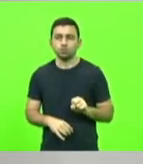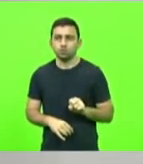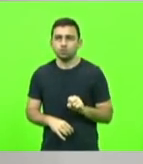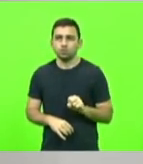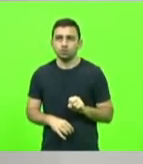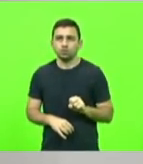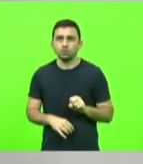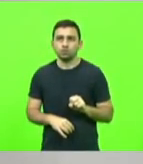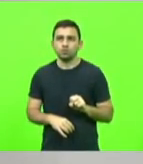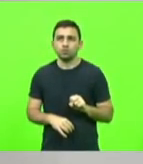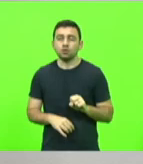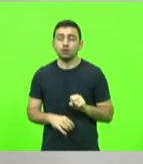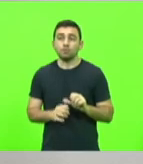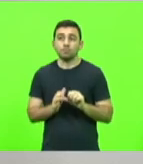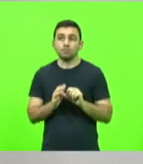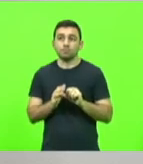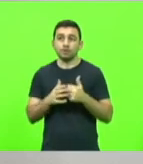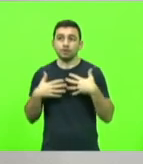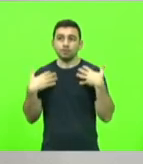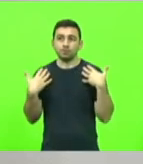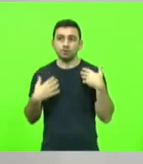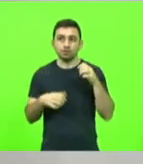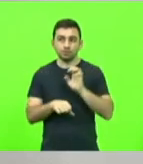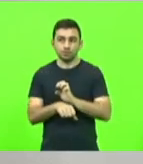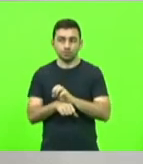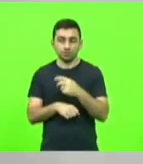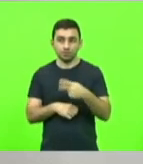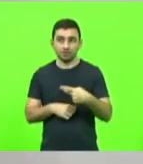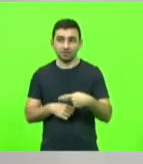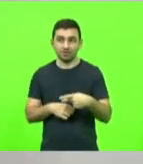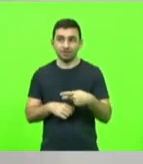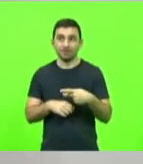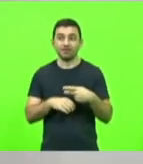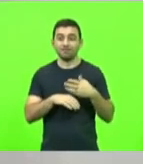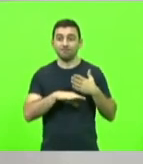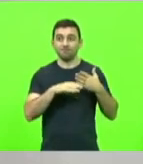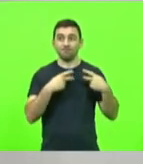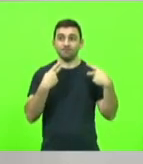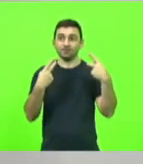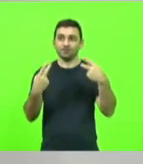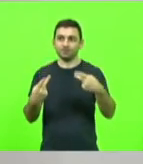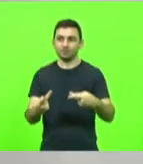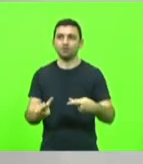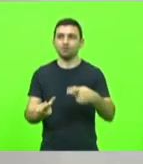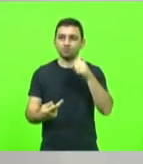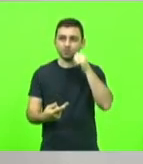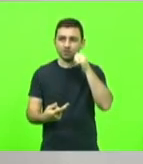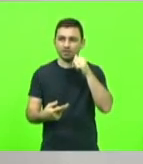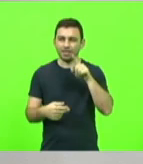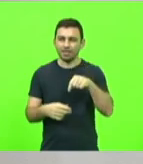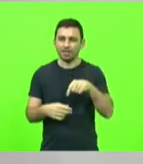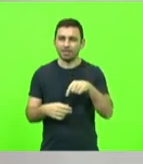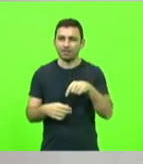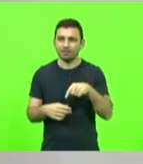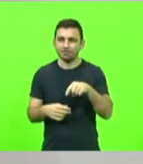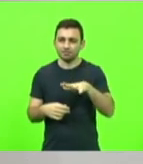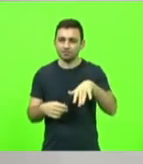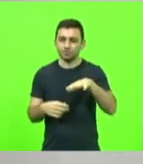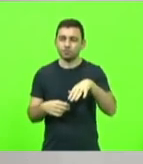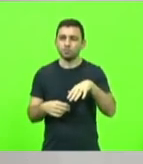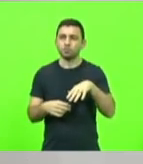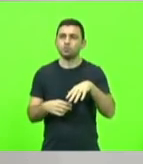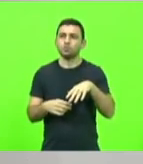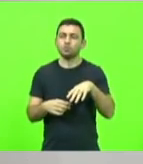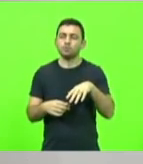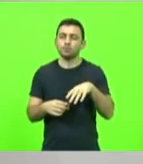da visita da primeira dama do Estado, que foi fazer uma visita, ela, que é madrinha dos bancos de